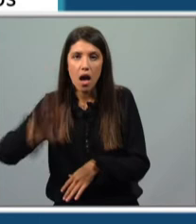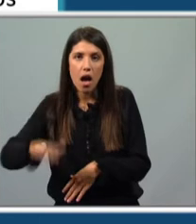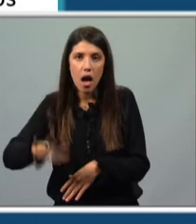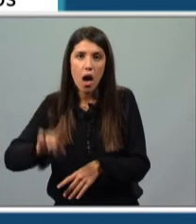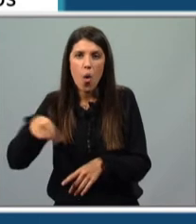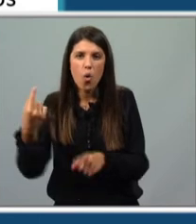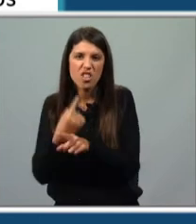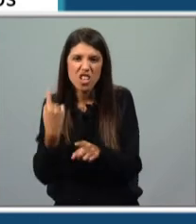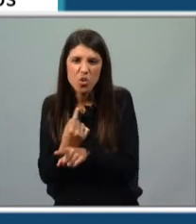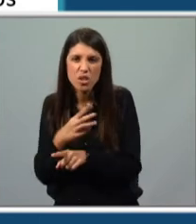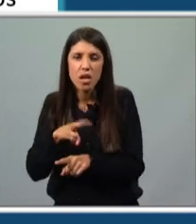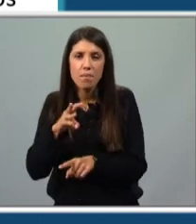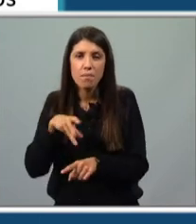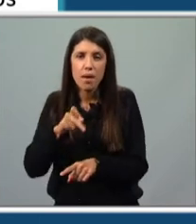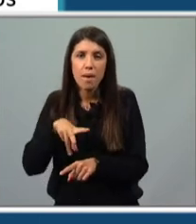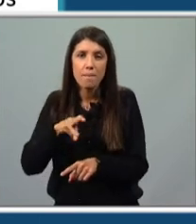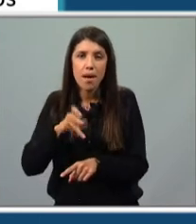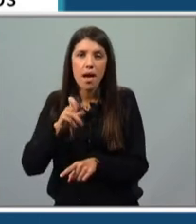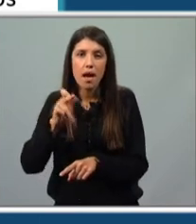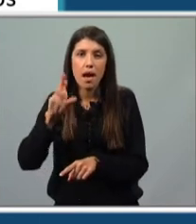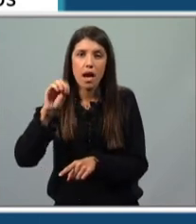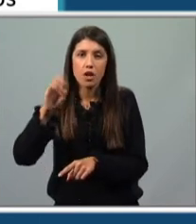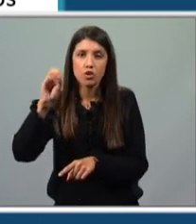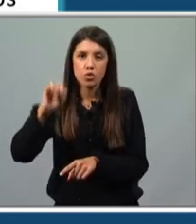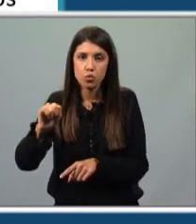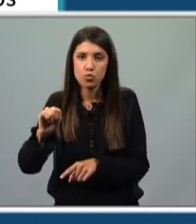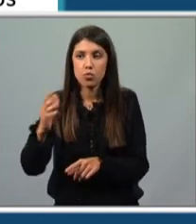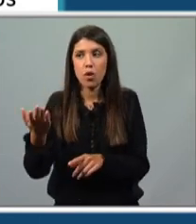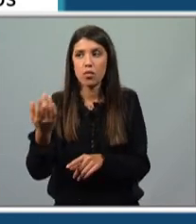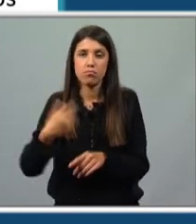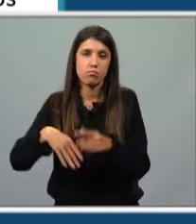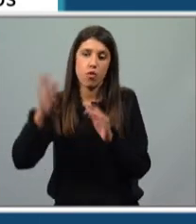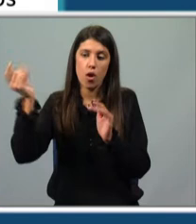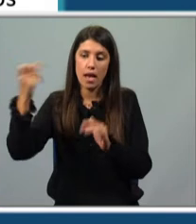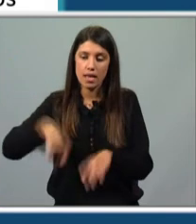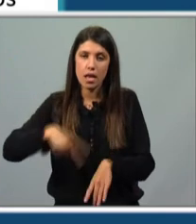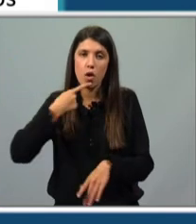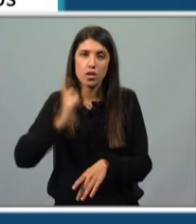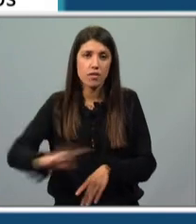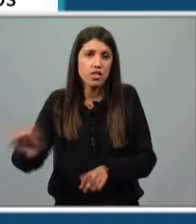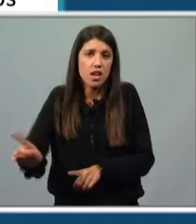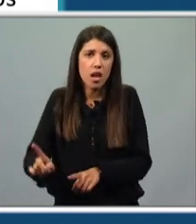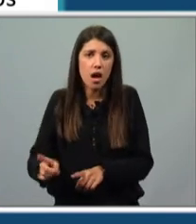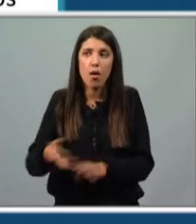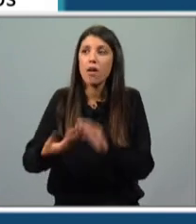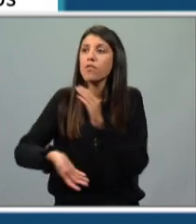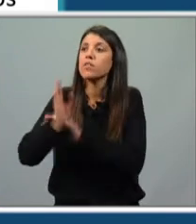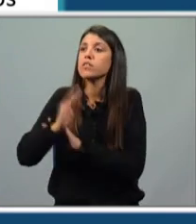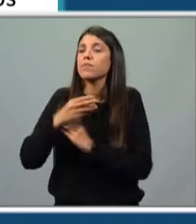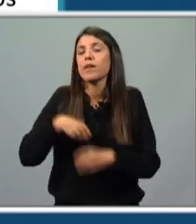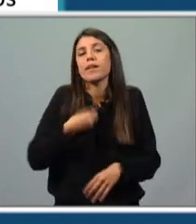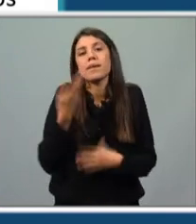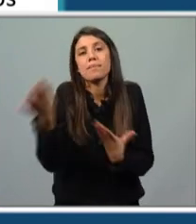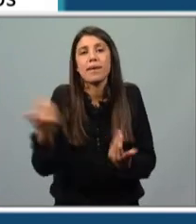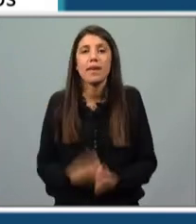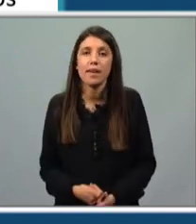mamarrachos, como os que deixaram da outra vez, mais valia que não voltassem cá. Ele. Foram-se embora? Que pena. Ainda não